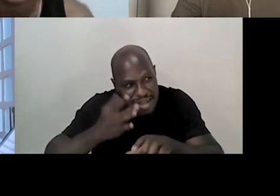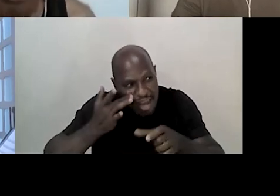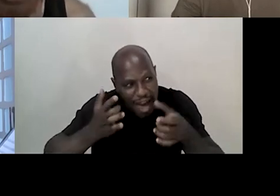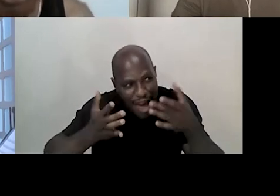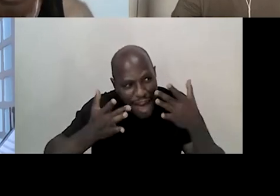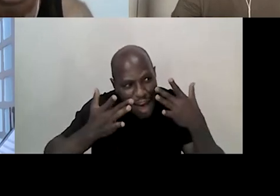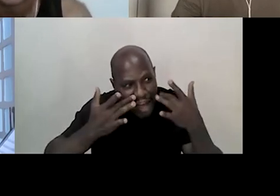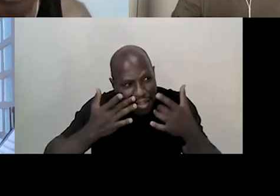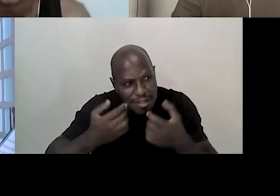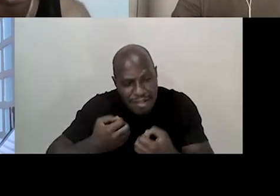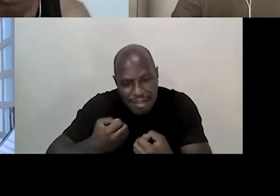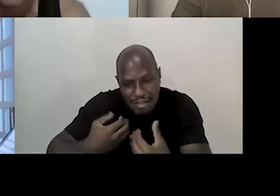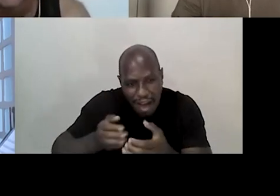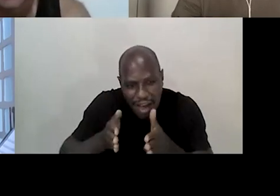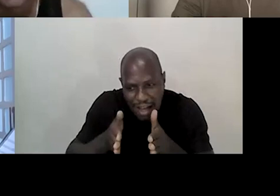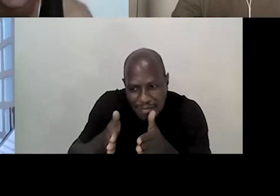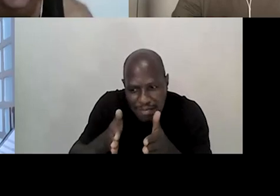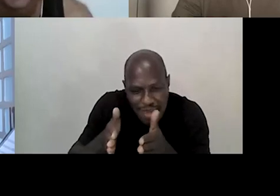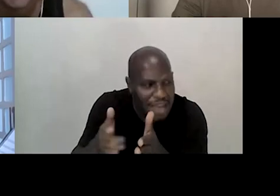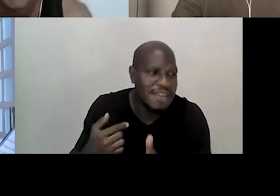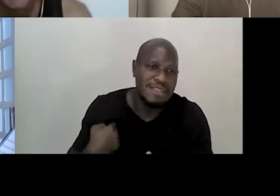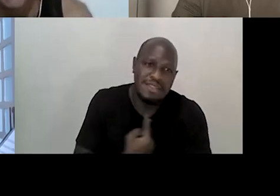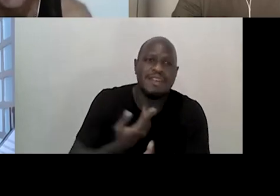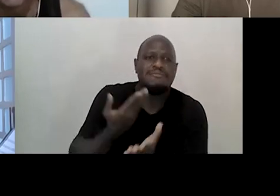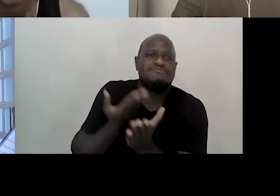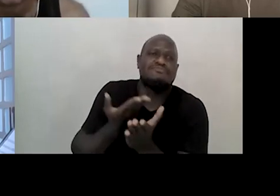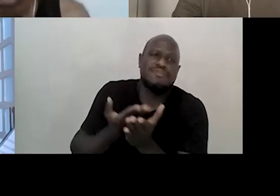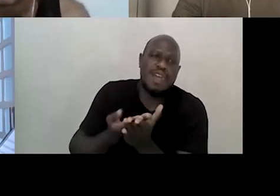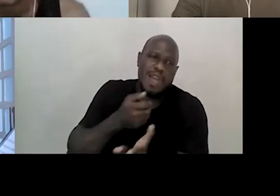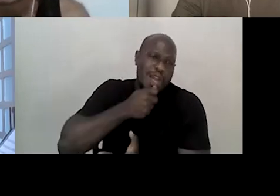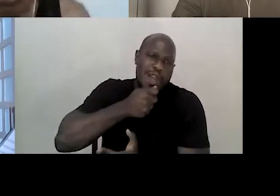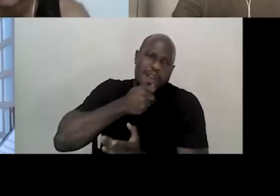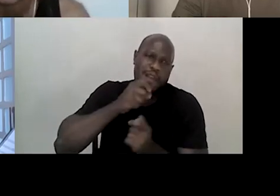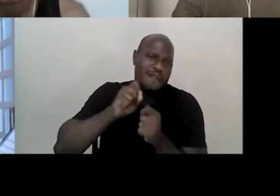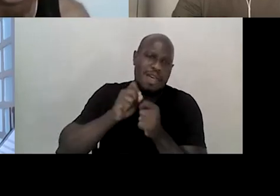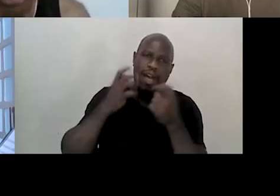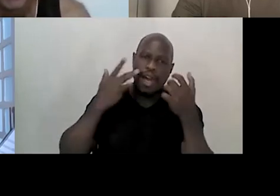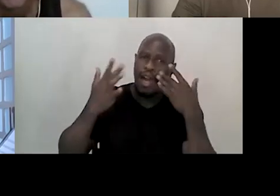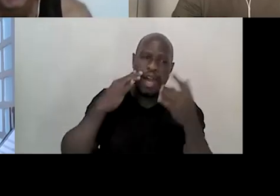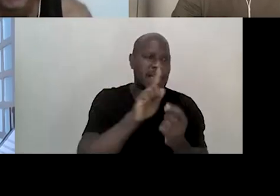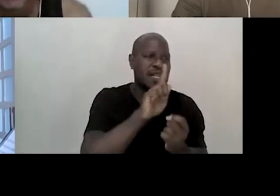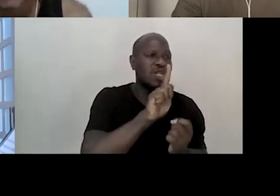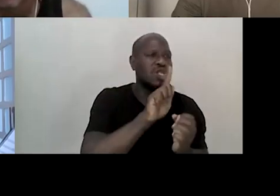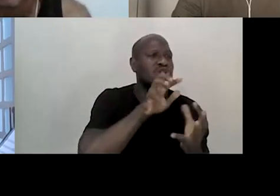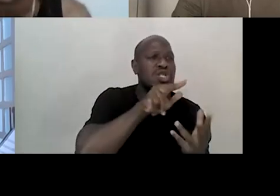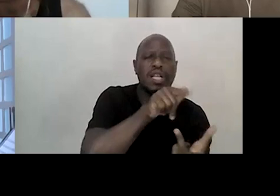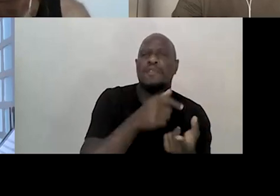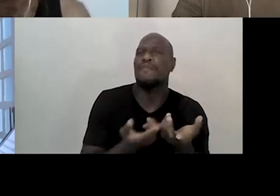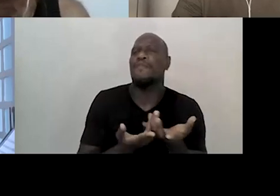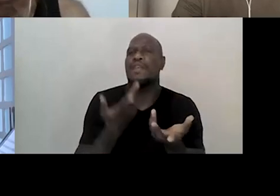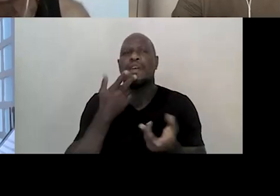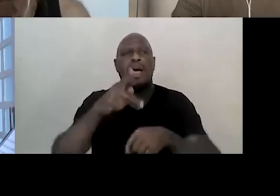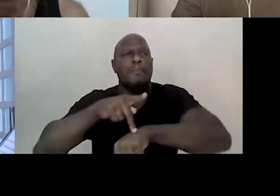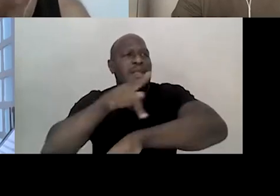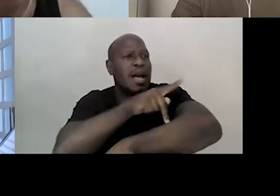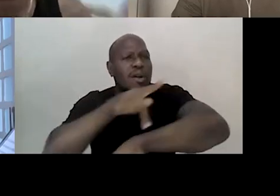a gente, a gente ainda estudava na UNESP, ninguém fazia artes cênicas, era geografia, educação física, pedagogia, os nossos cursos,